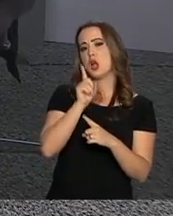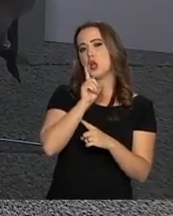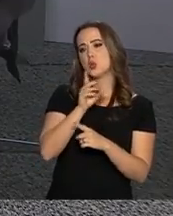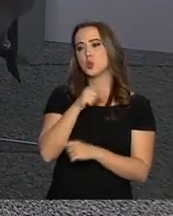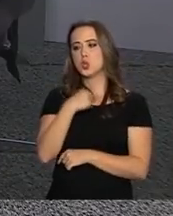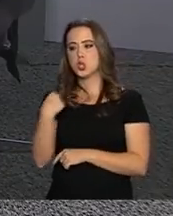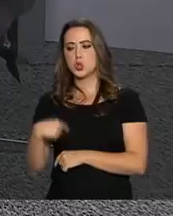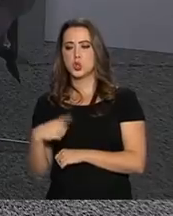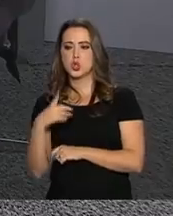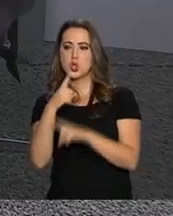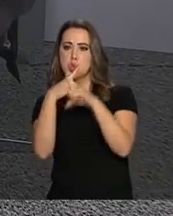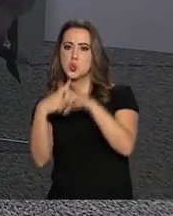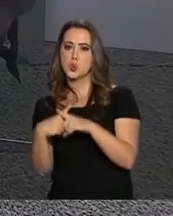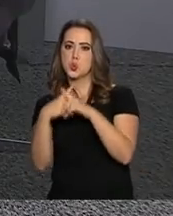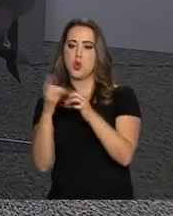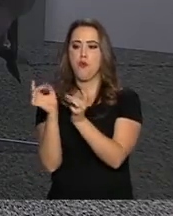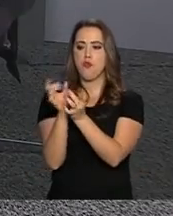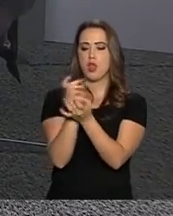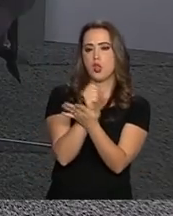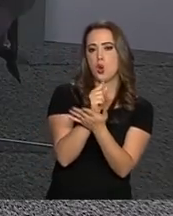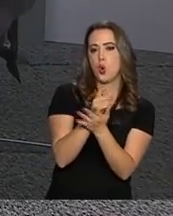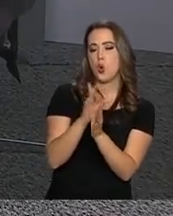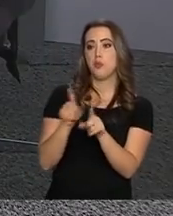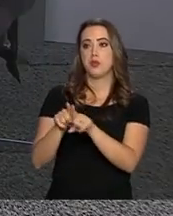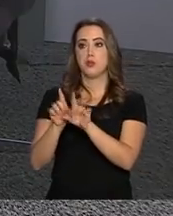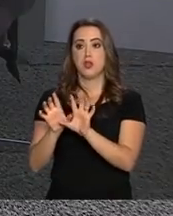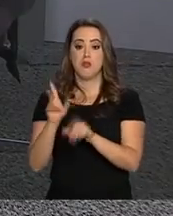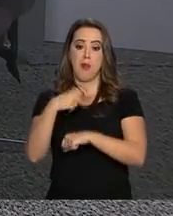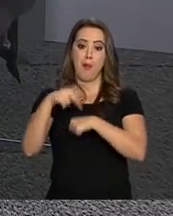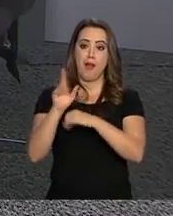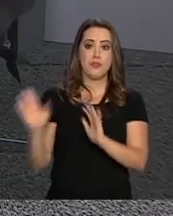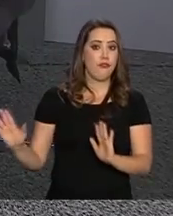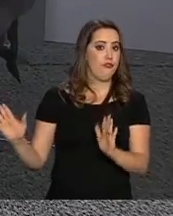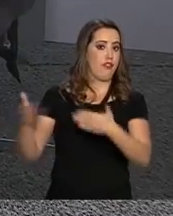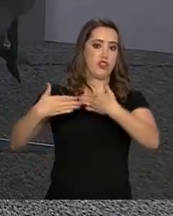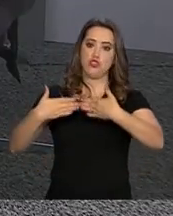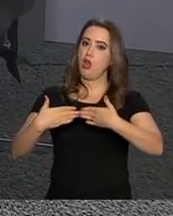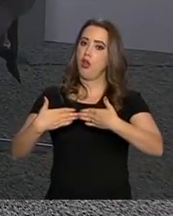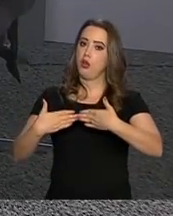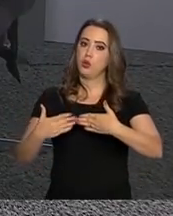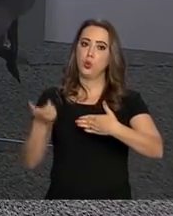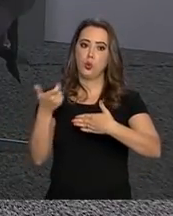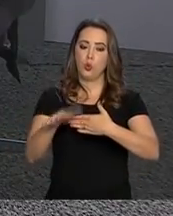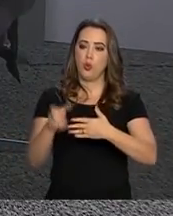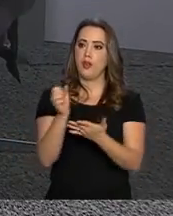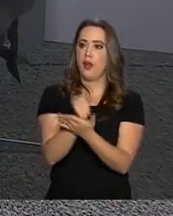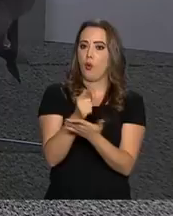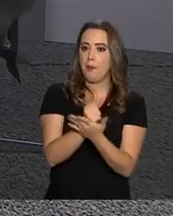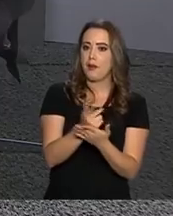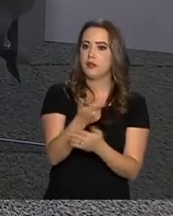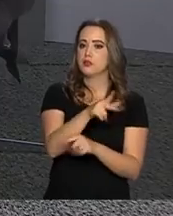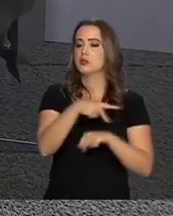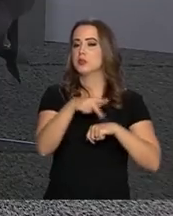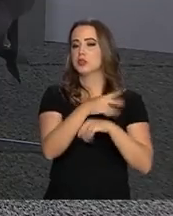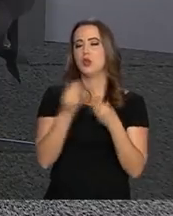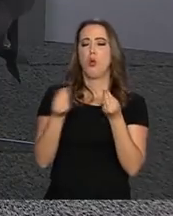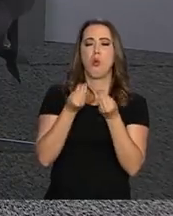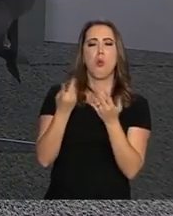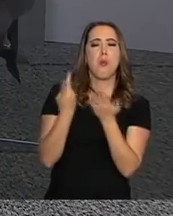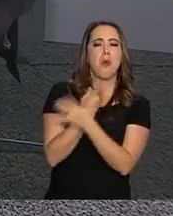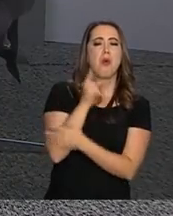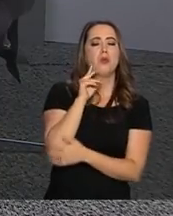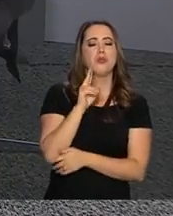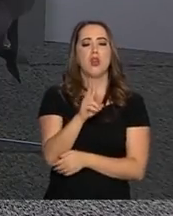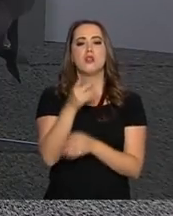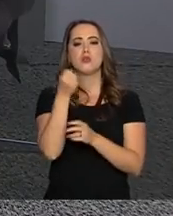e a China, esse fechamento dos mercados? Como é que o senhor vê essa questão e como essa questão, na visão do senhor, vai ser